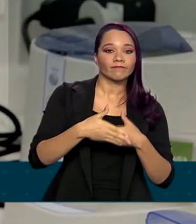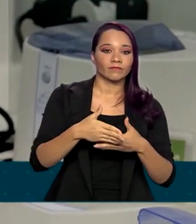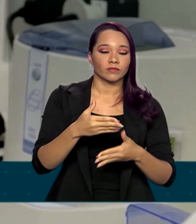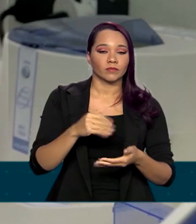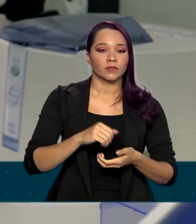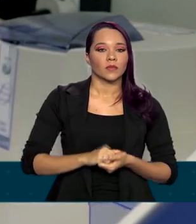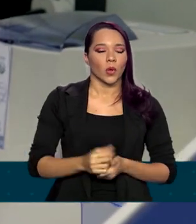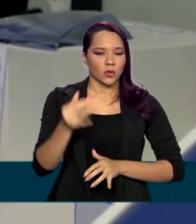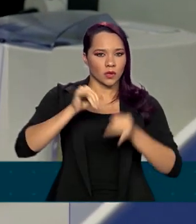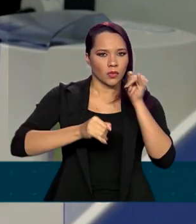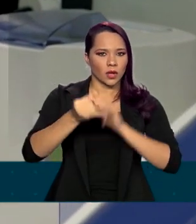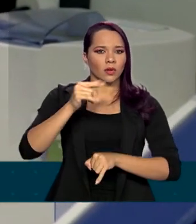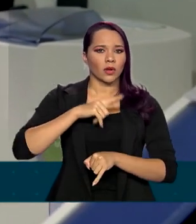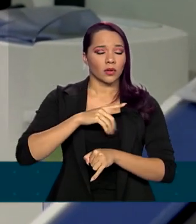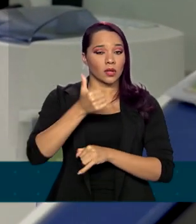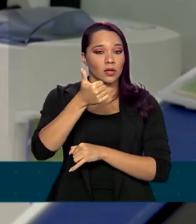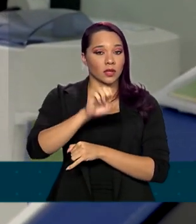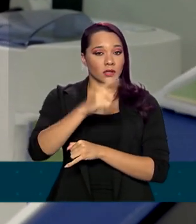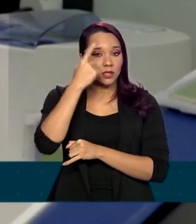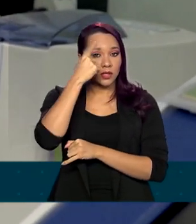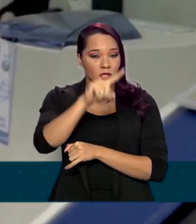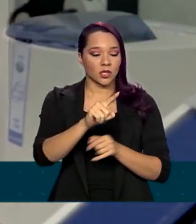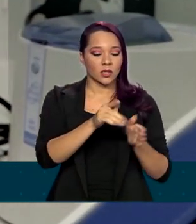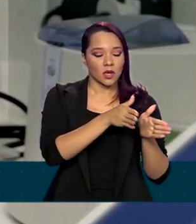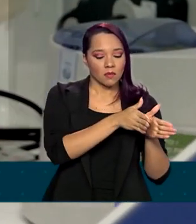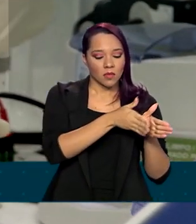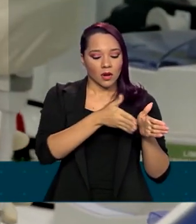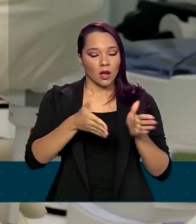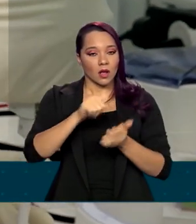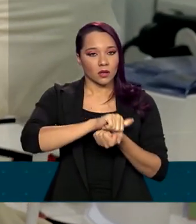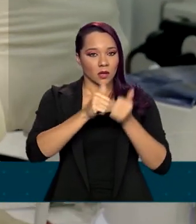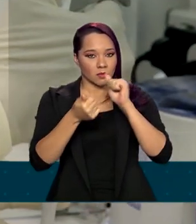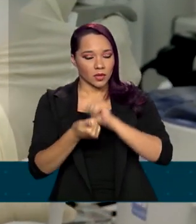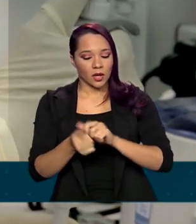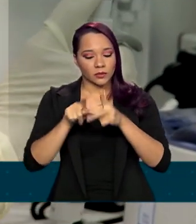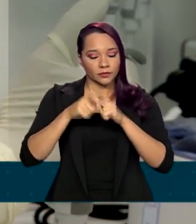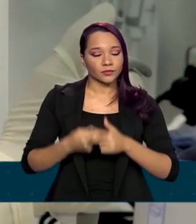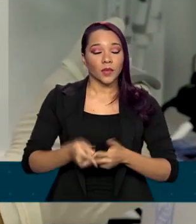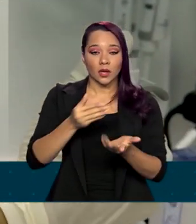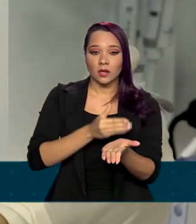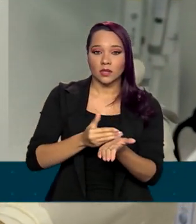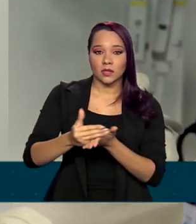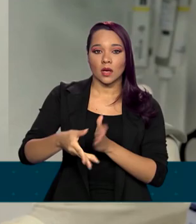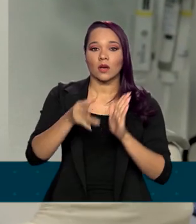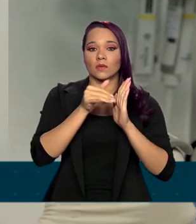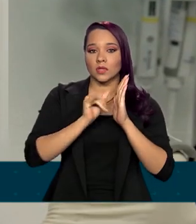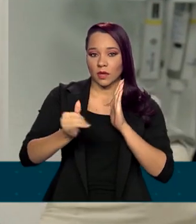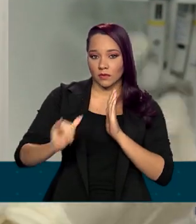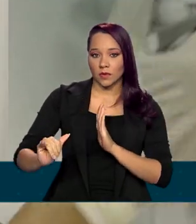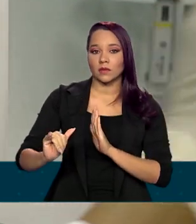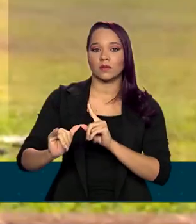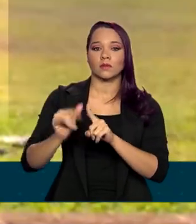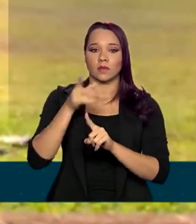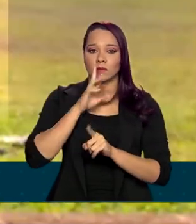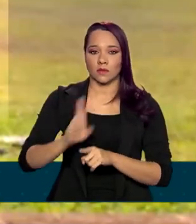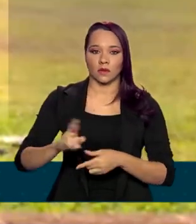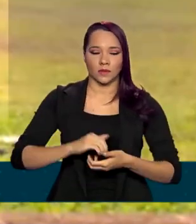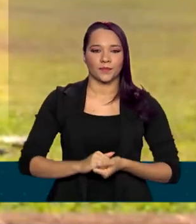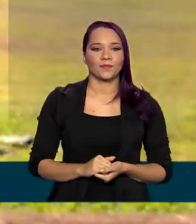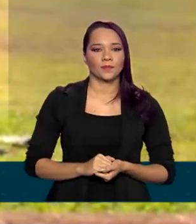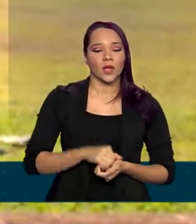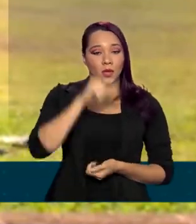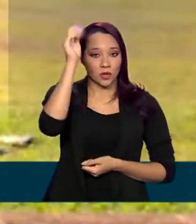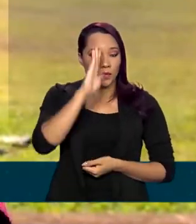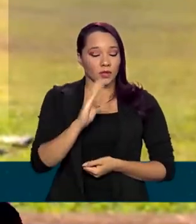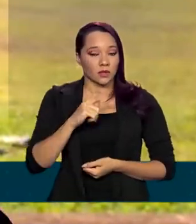Os laboratórios têm até 15 dias para fazer as adequações e iniciar a notificação dos resultados. E o Brasil